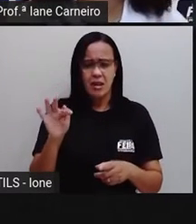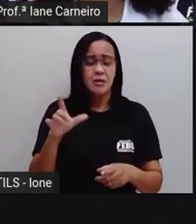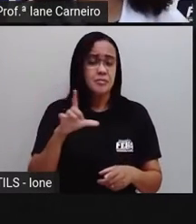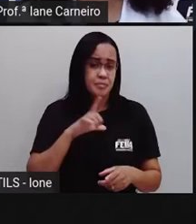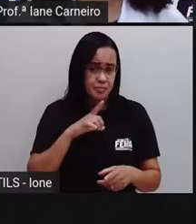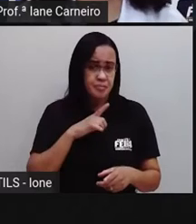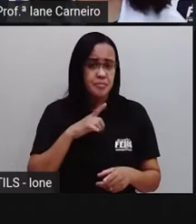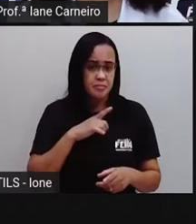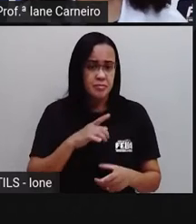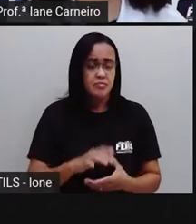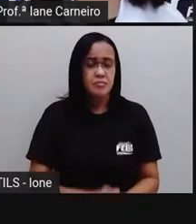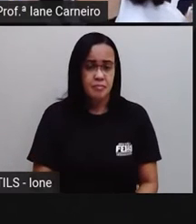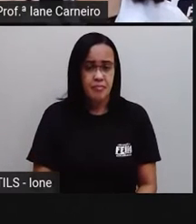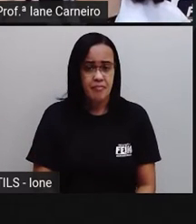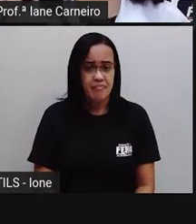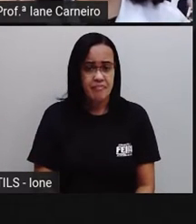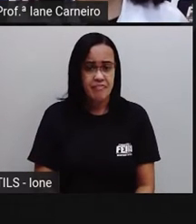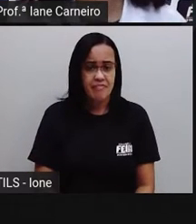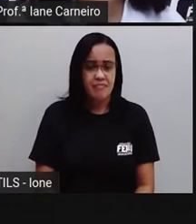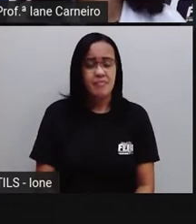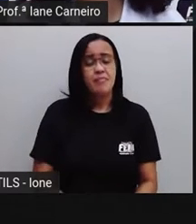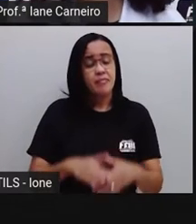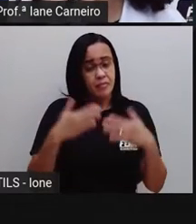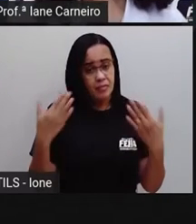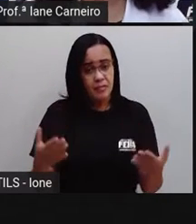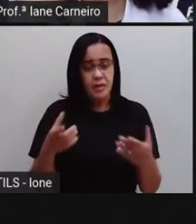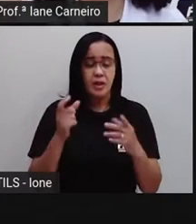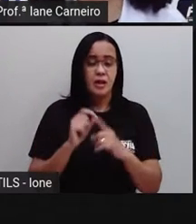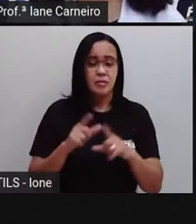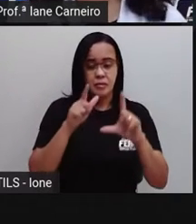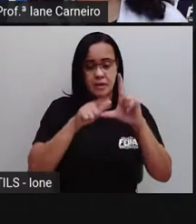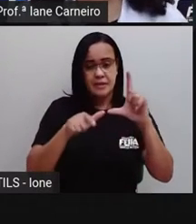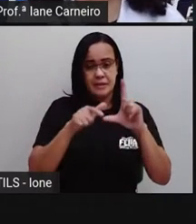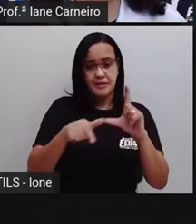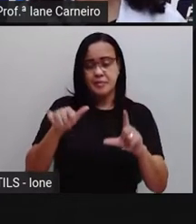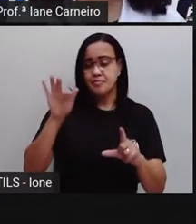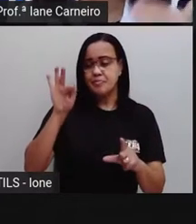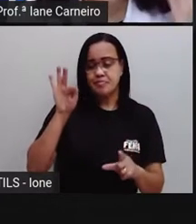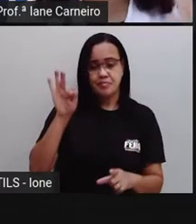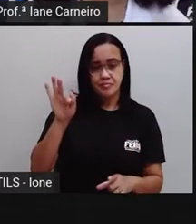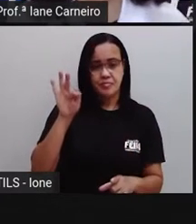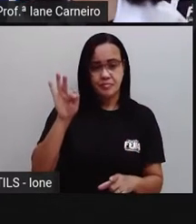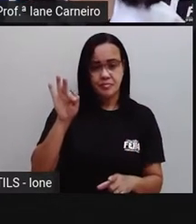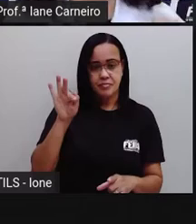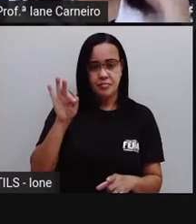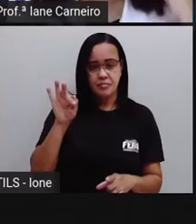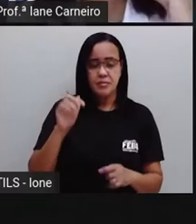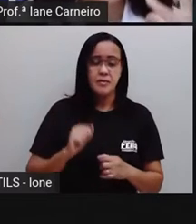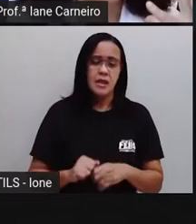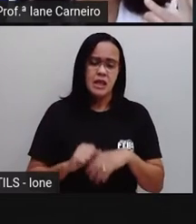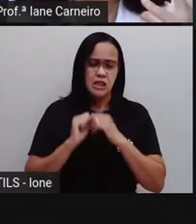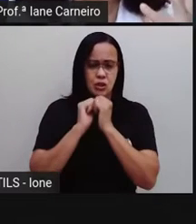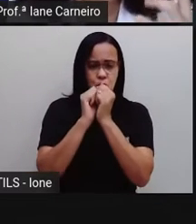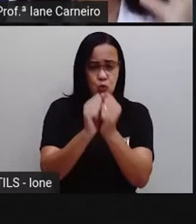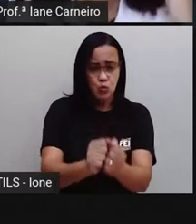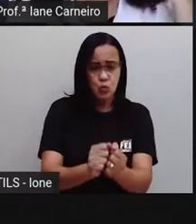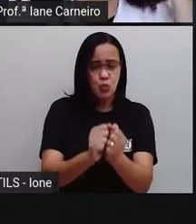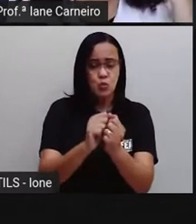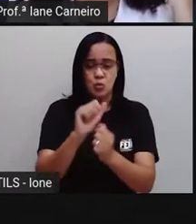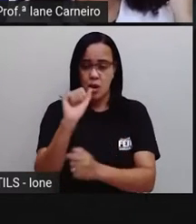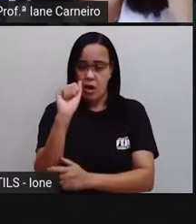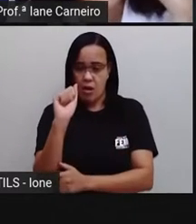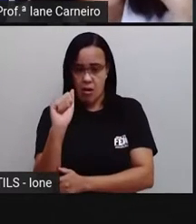Fê, por isso que a gente chama ela de Fê, né? E aí quando a gente junta com a vogal A, por exemplo, olha o som que ela forma,